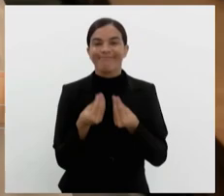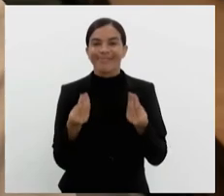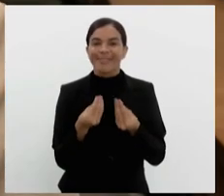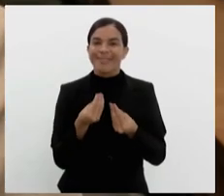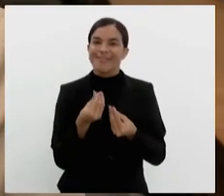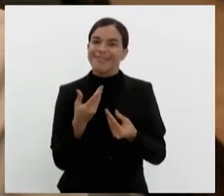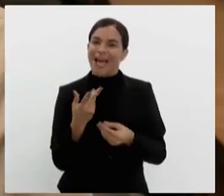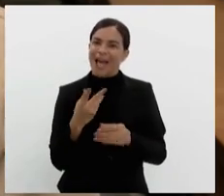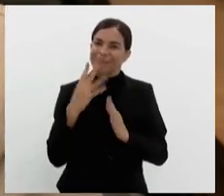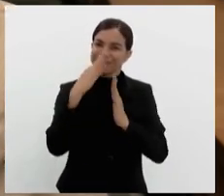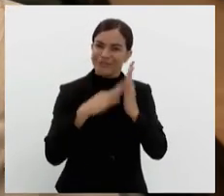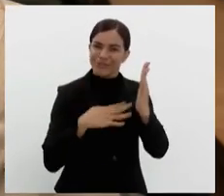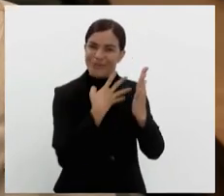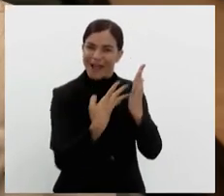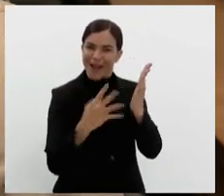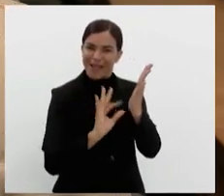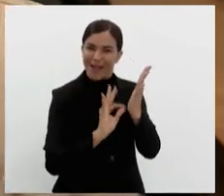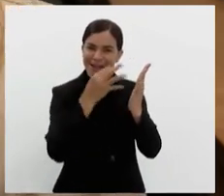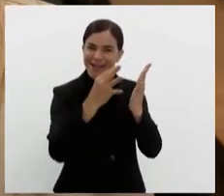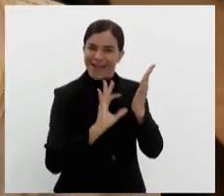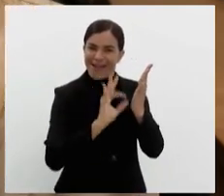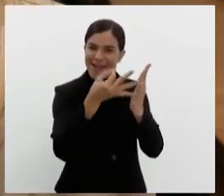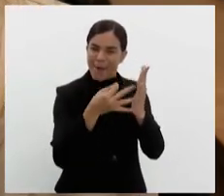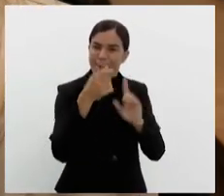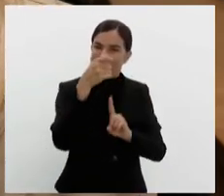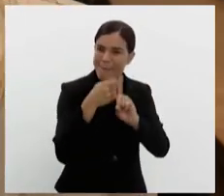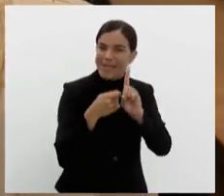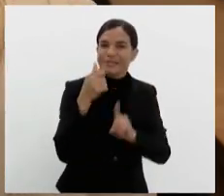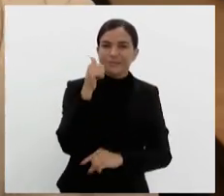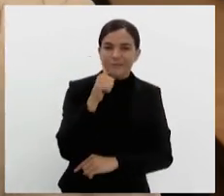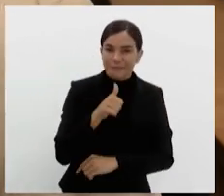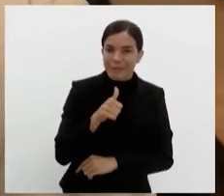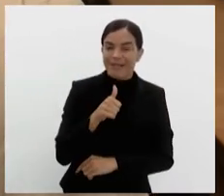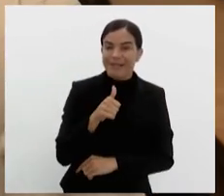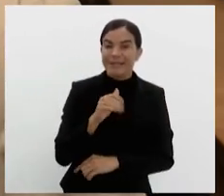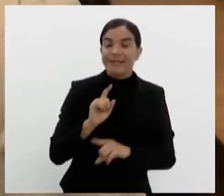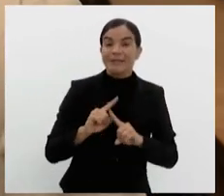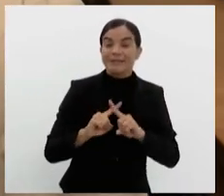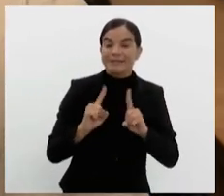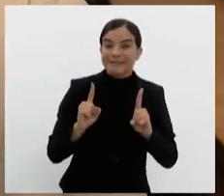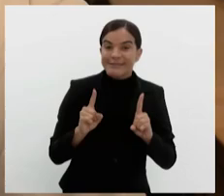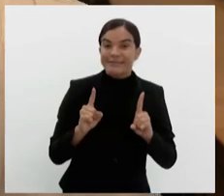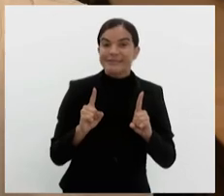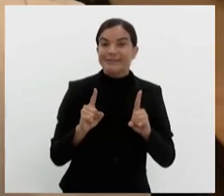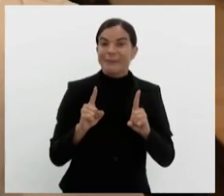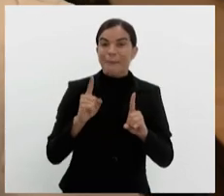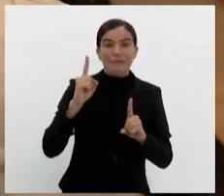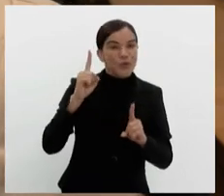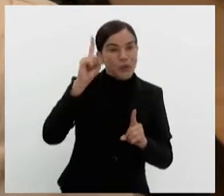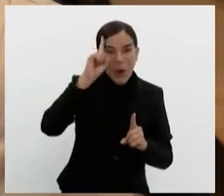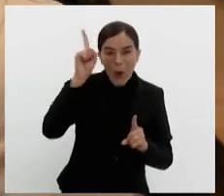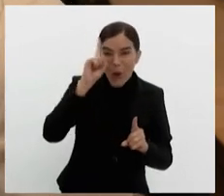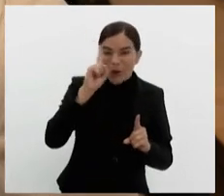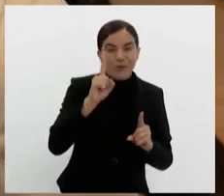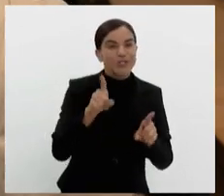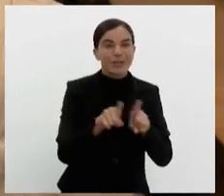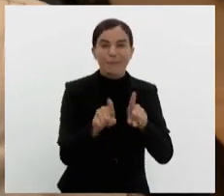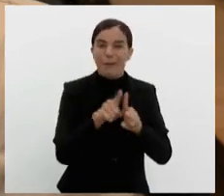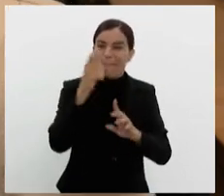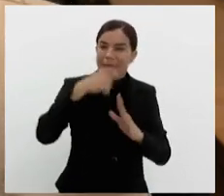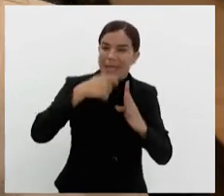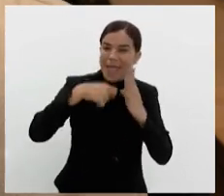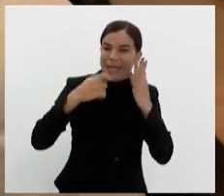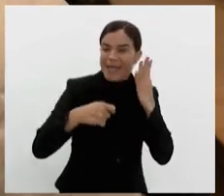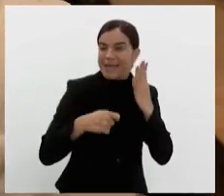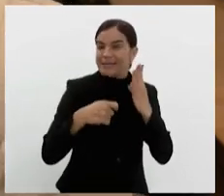firmado no calendário, que é o mês da mulher. A gente entende que o mês da mulher são todos os meses, mas o mês de março é o